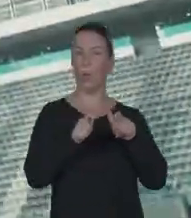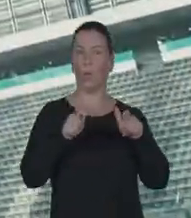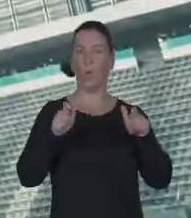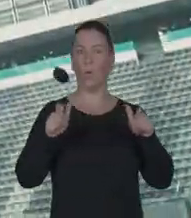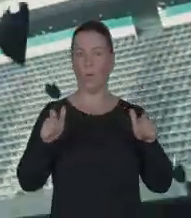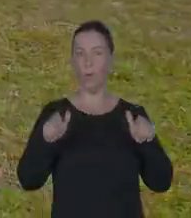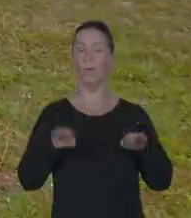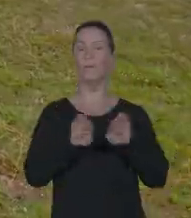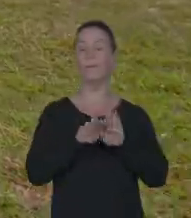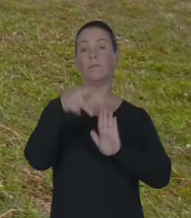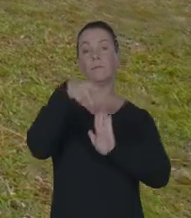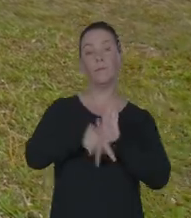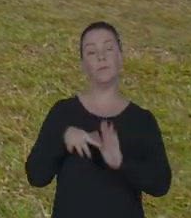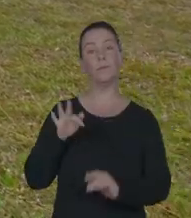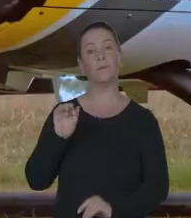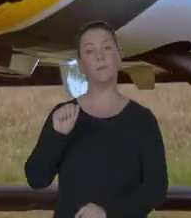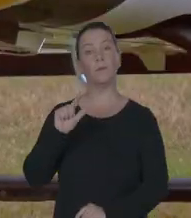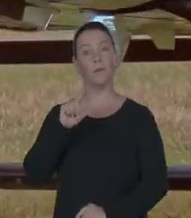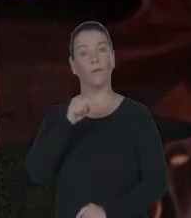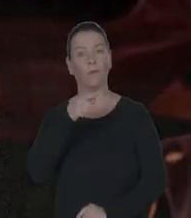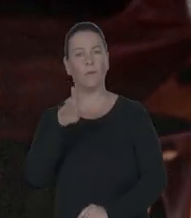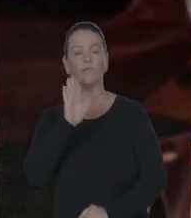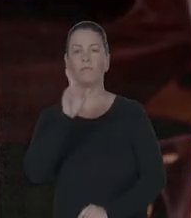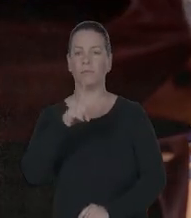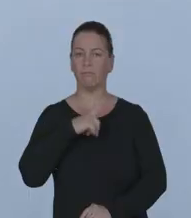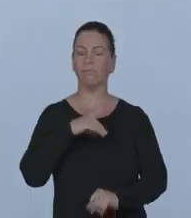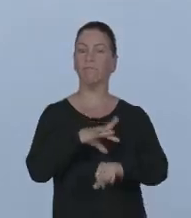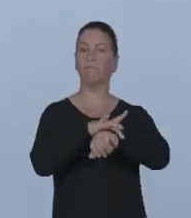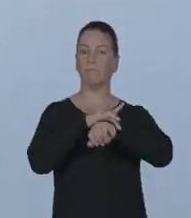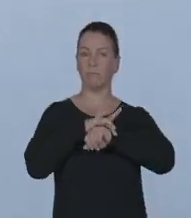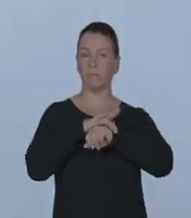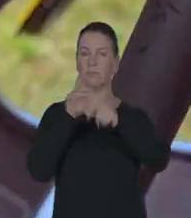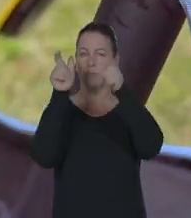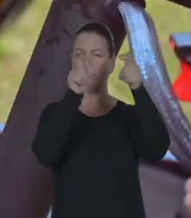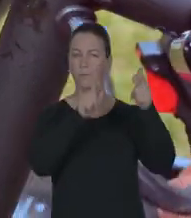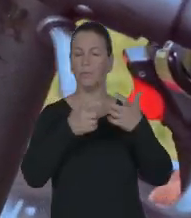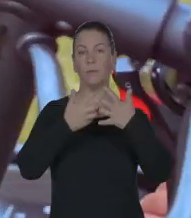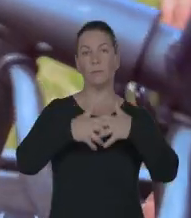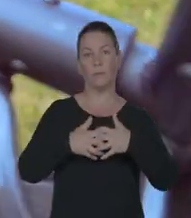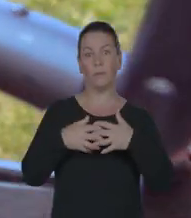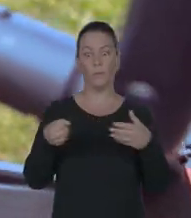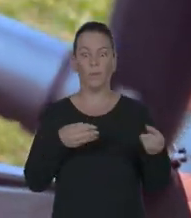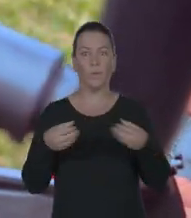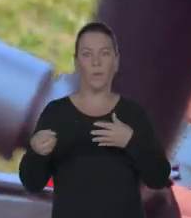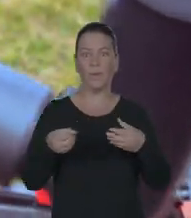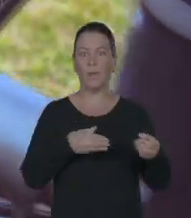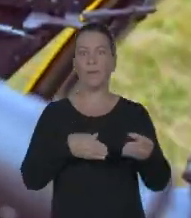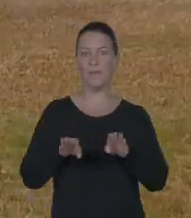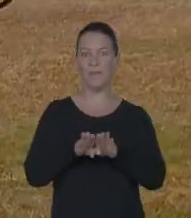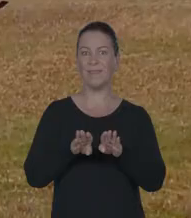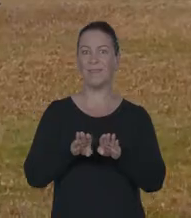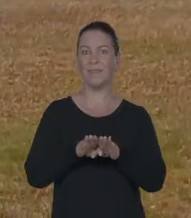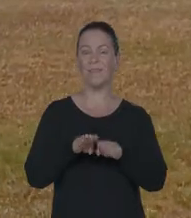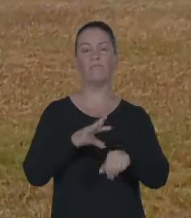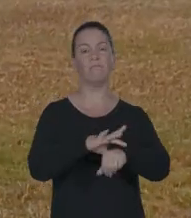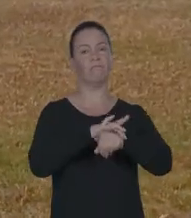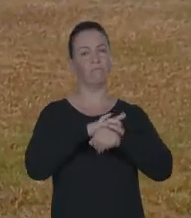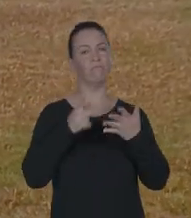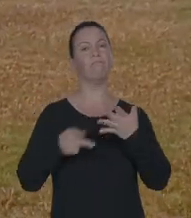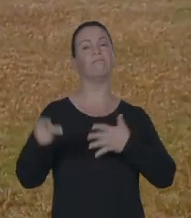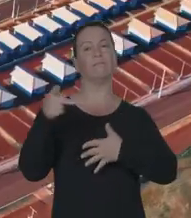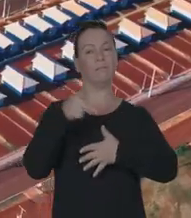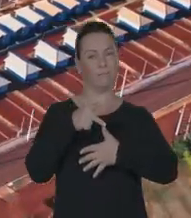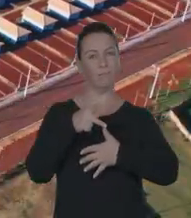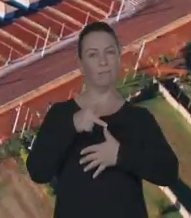história da polícia. E o Projeto Falcão já está reforçando a segurança com aeronaves e equipamentos de última geração. Segurança é